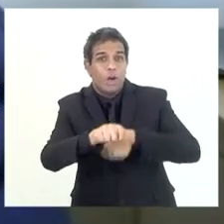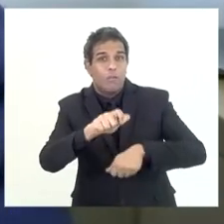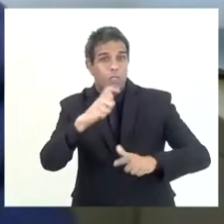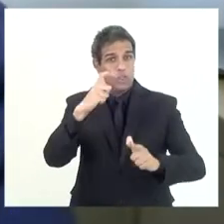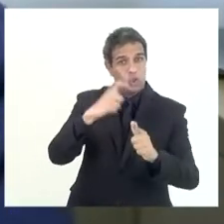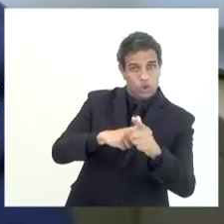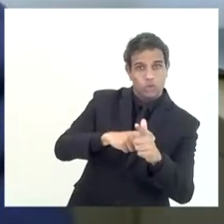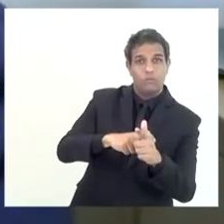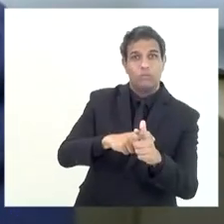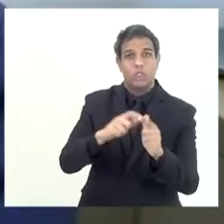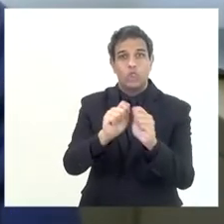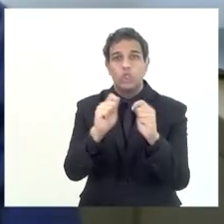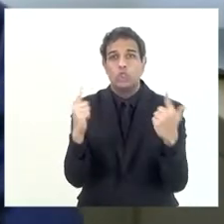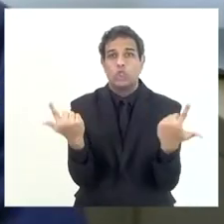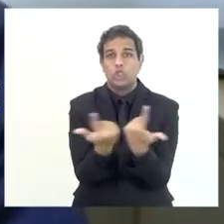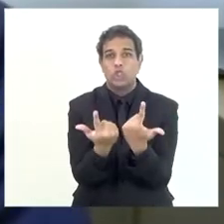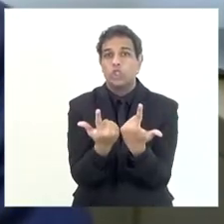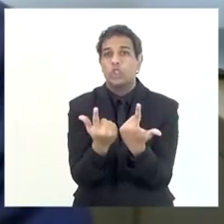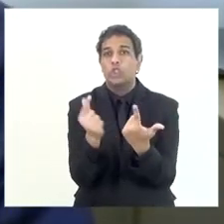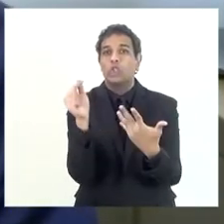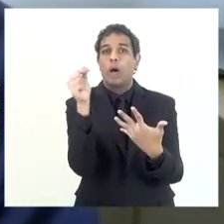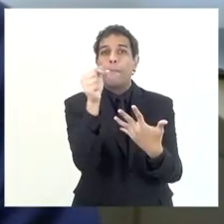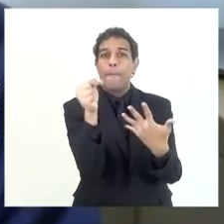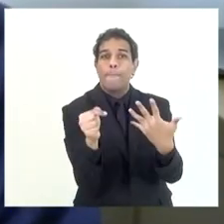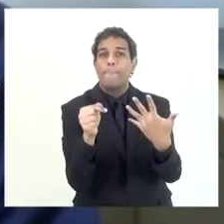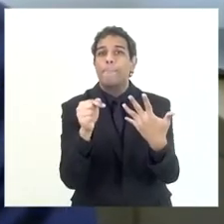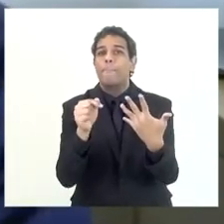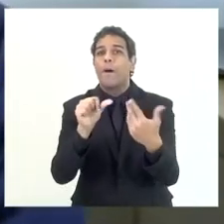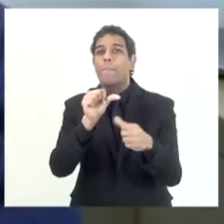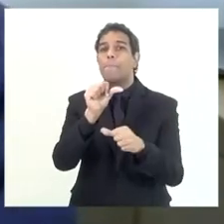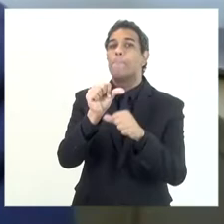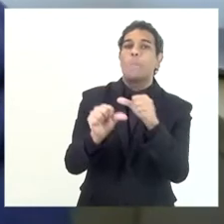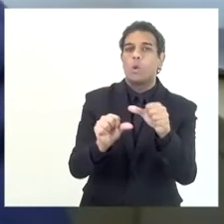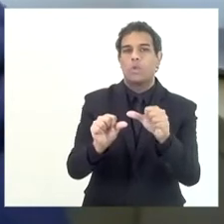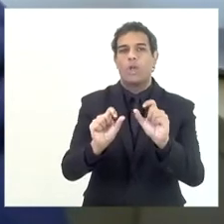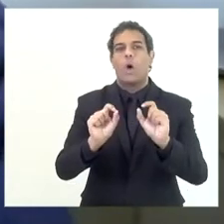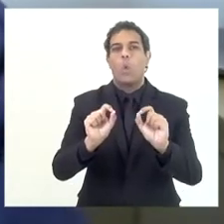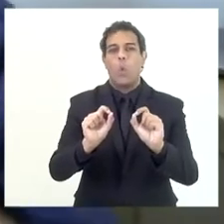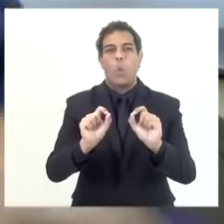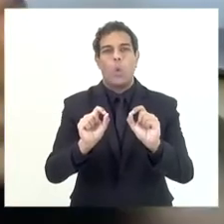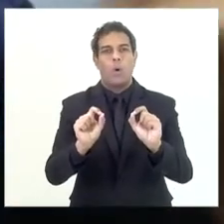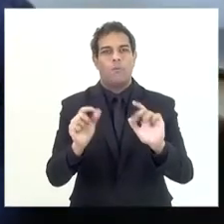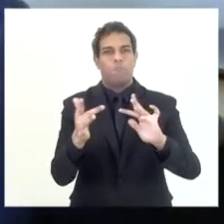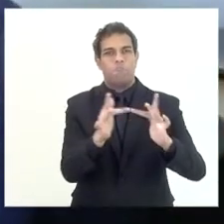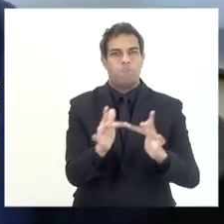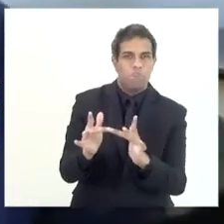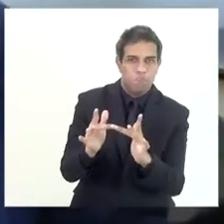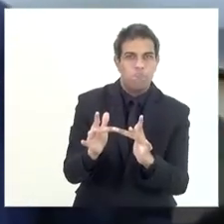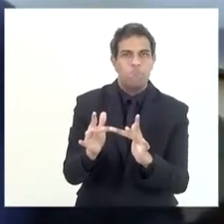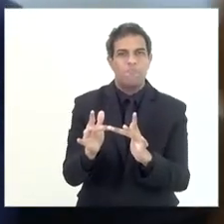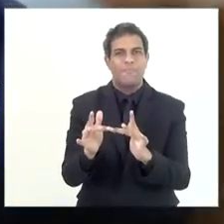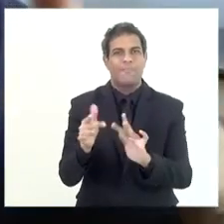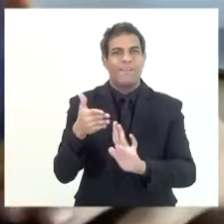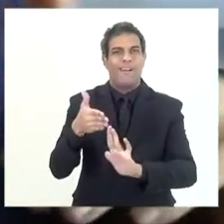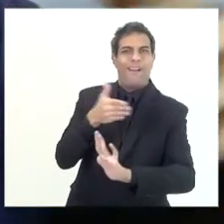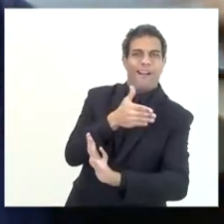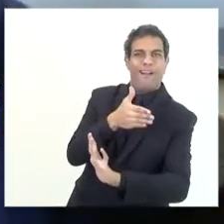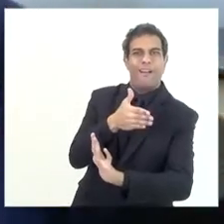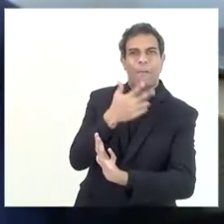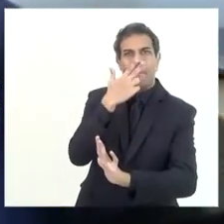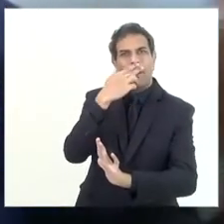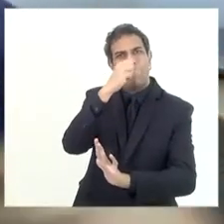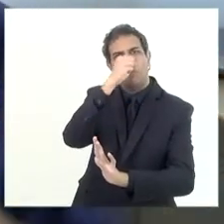e que uma das principais modificações em relação ao que era passado, que era um